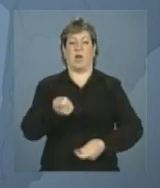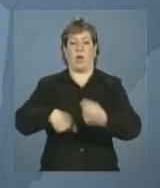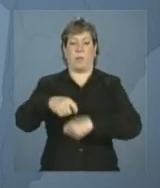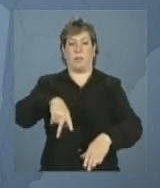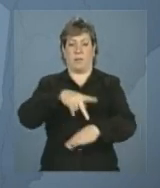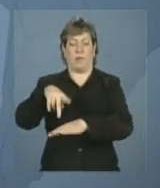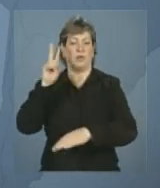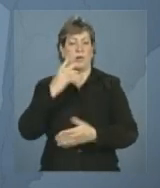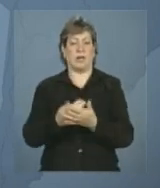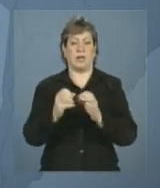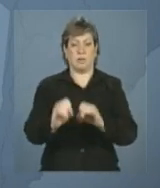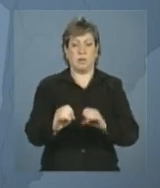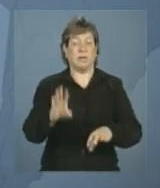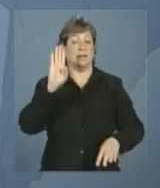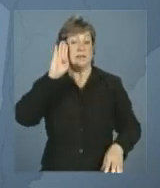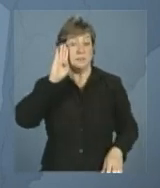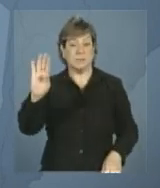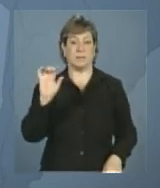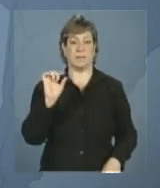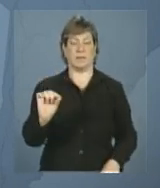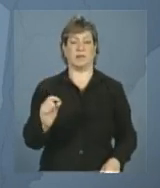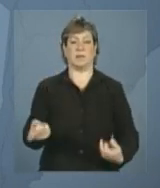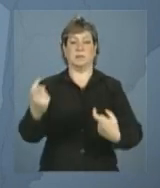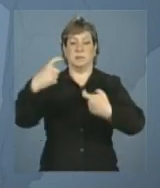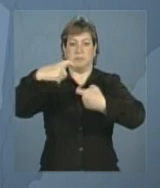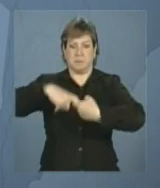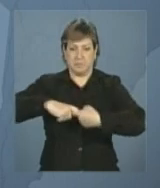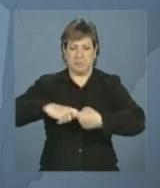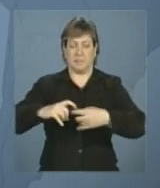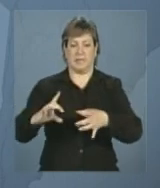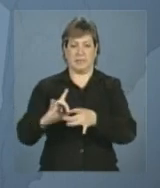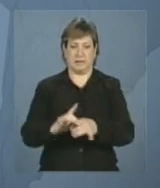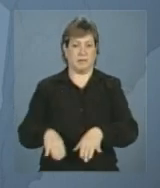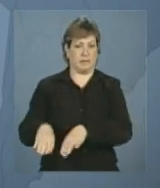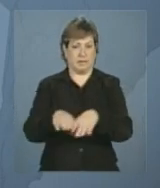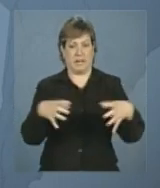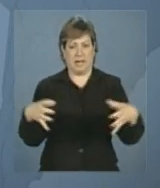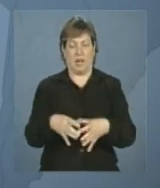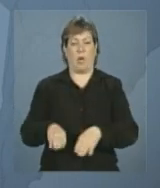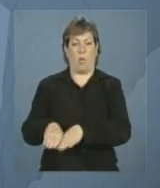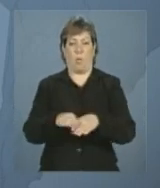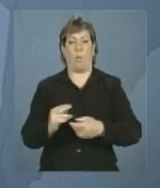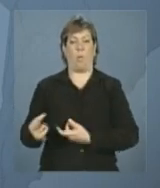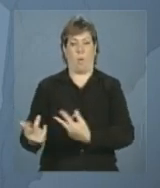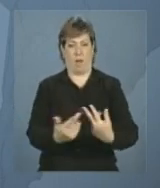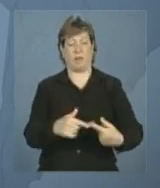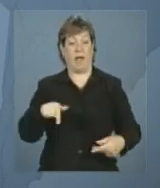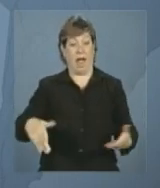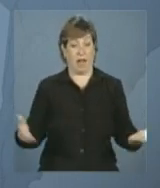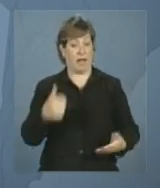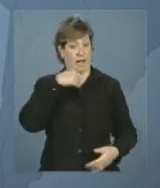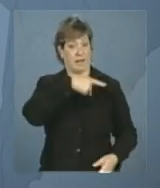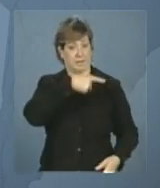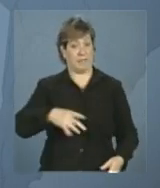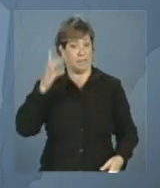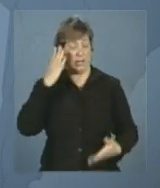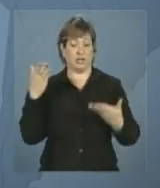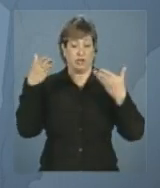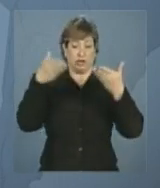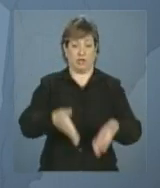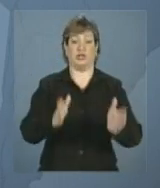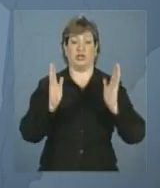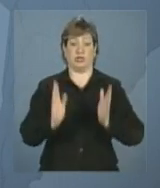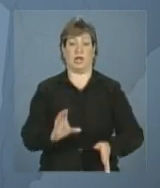educação e, principalmente, sobre a parceria entre iguais. Agora, a presidenta já chegou ao centro de